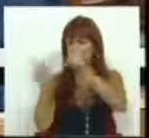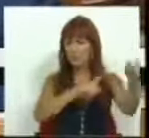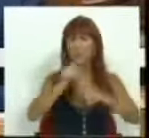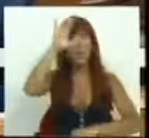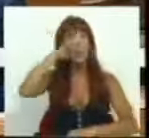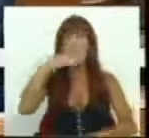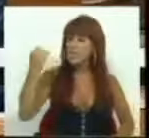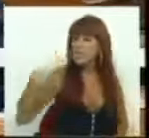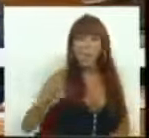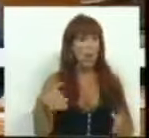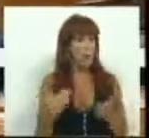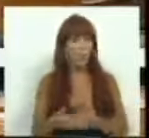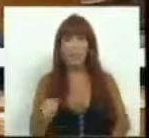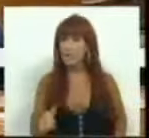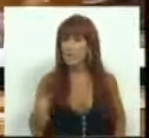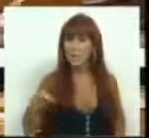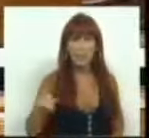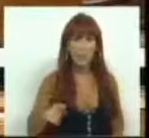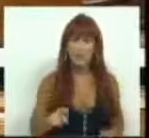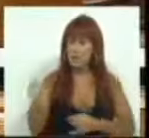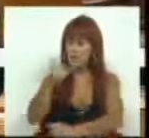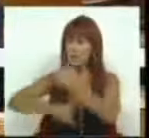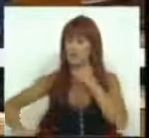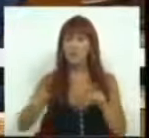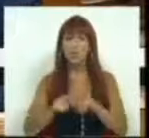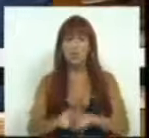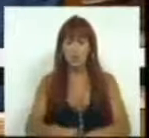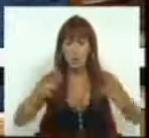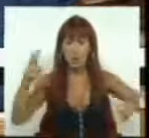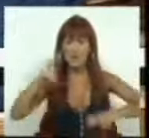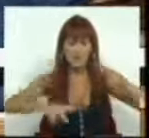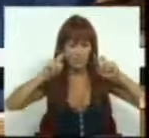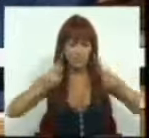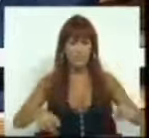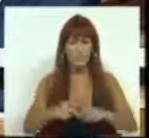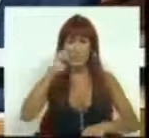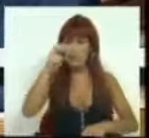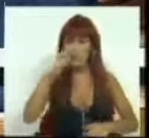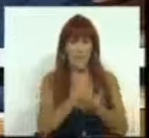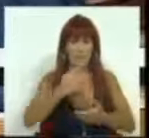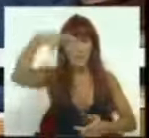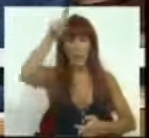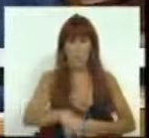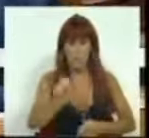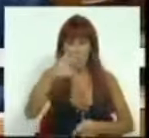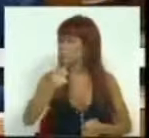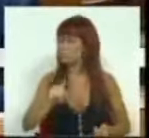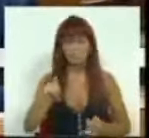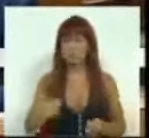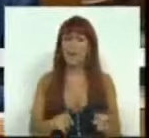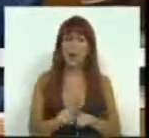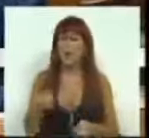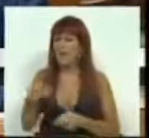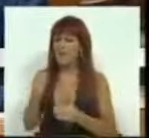Governo que disse não à proposta do PS de substituir o aumento da fiscalidade na energia, já a partir de 1 de outubro, por uma taxa